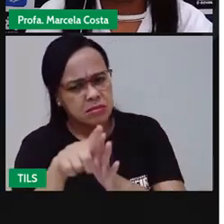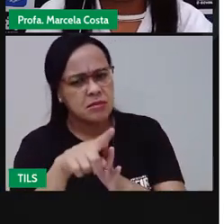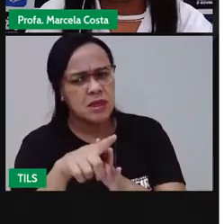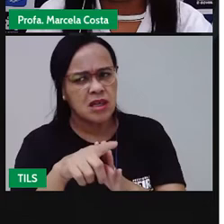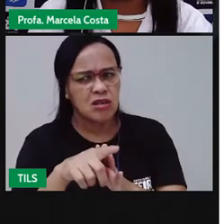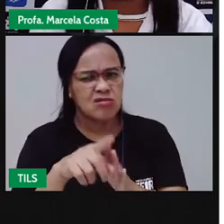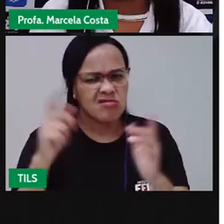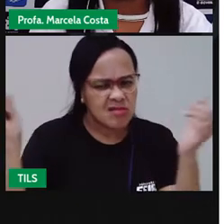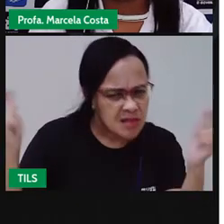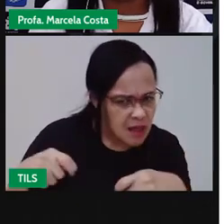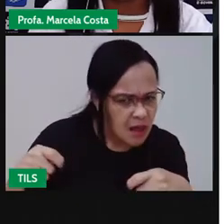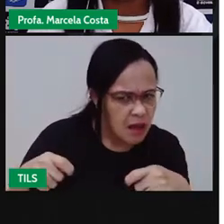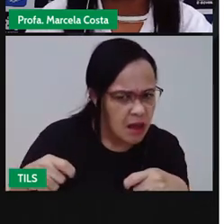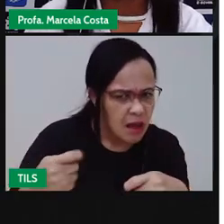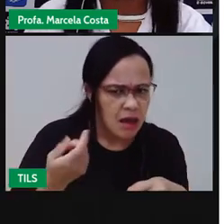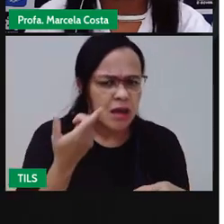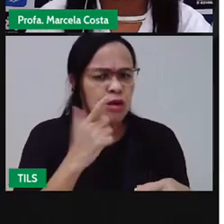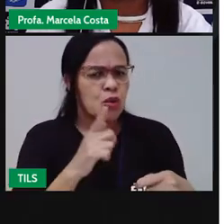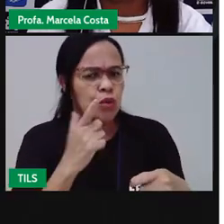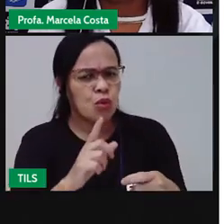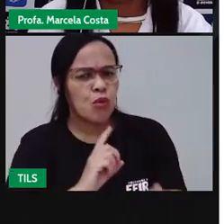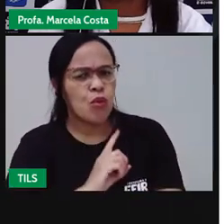de Dalila só com essas informações?